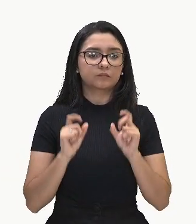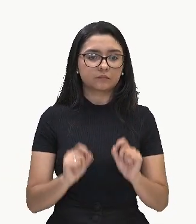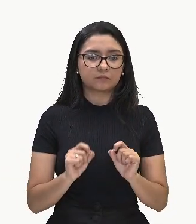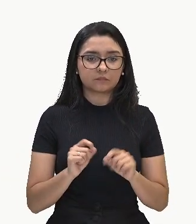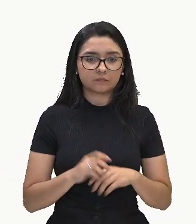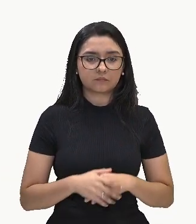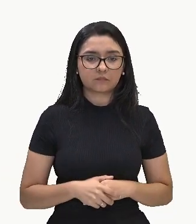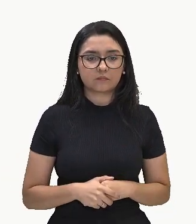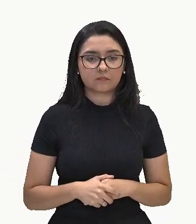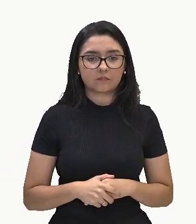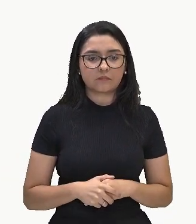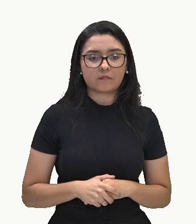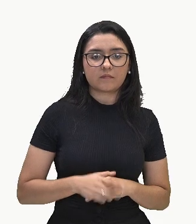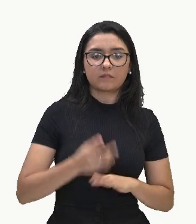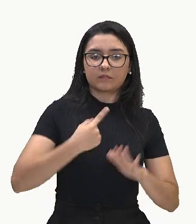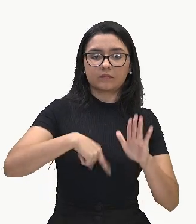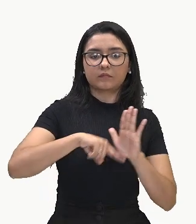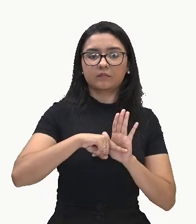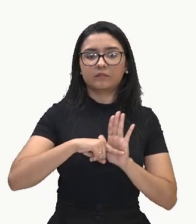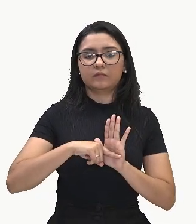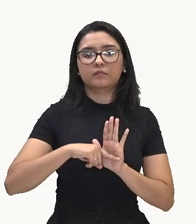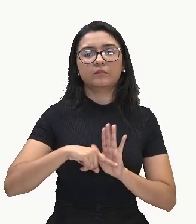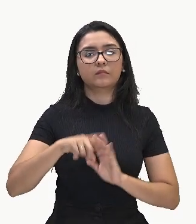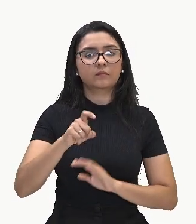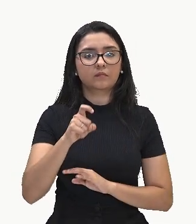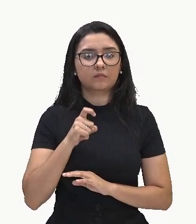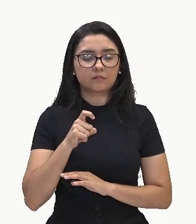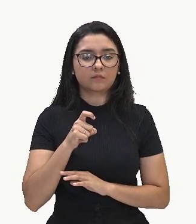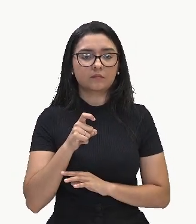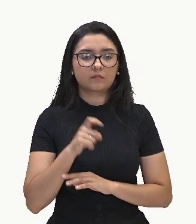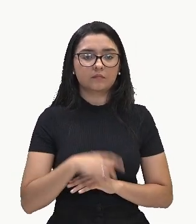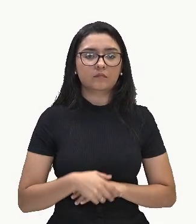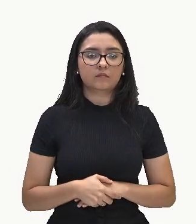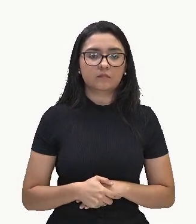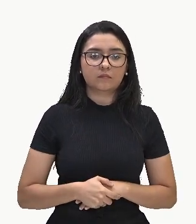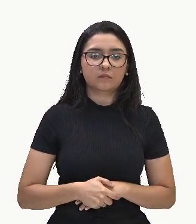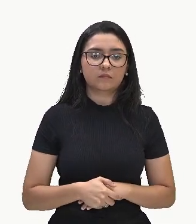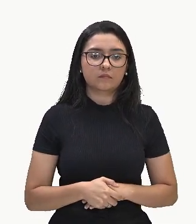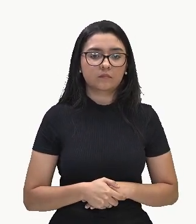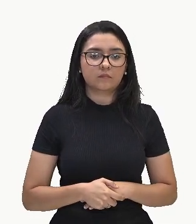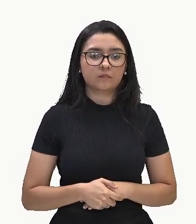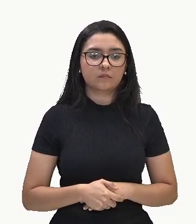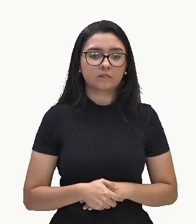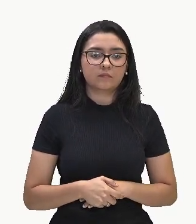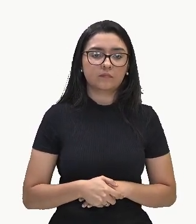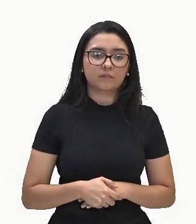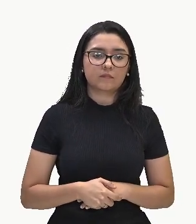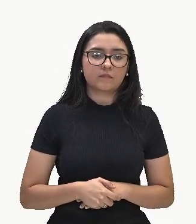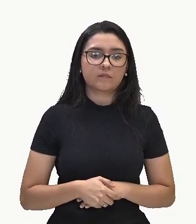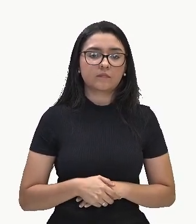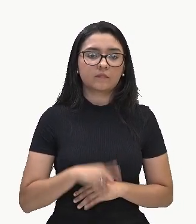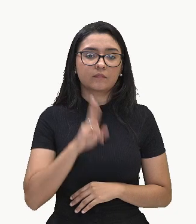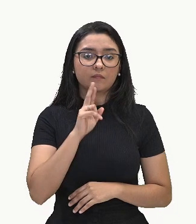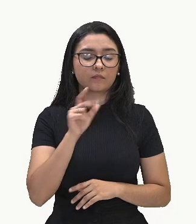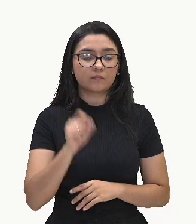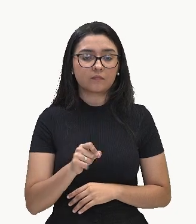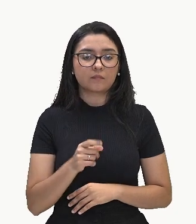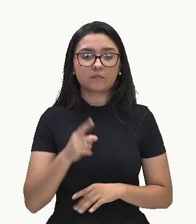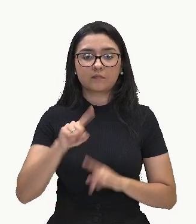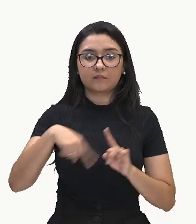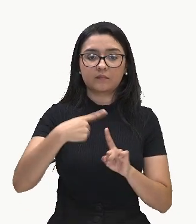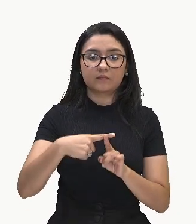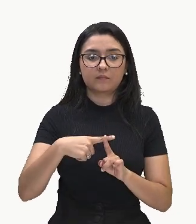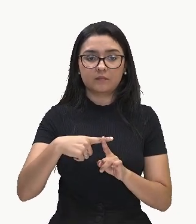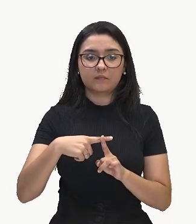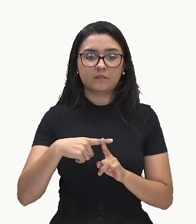menos X com menos menos 3X vai ficar mais. Então, menos X com